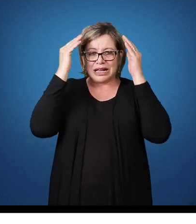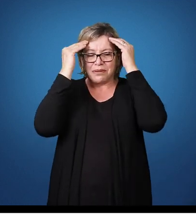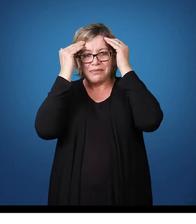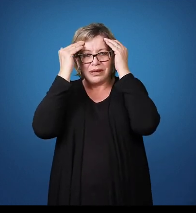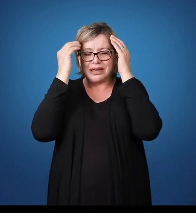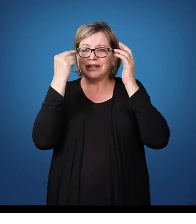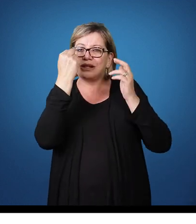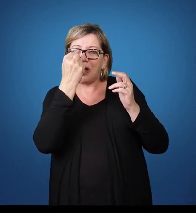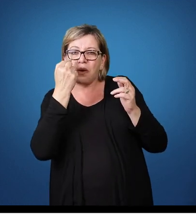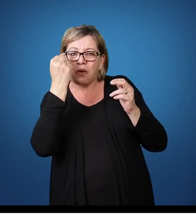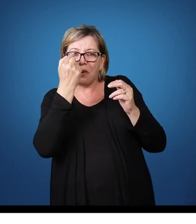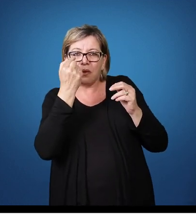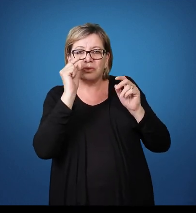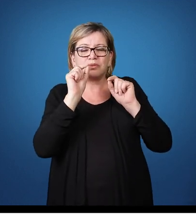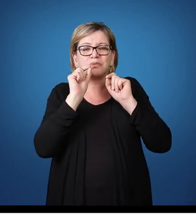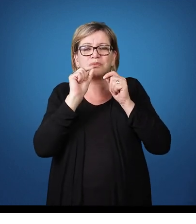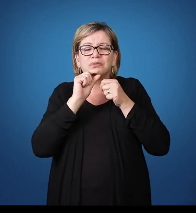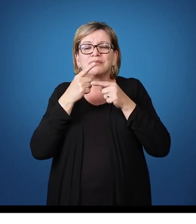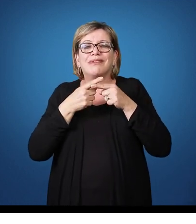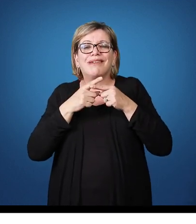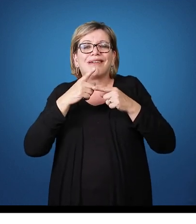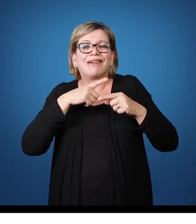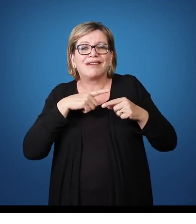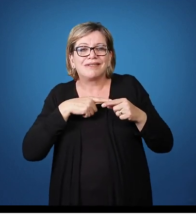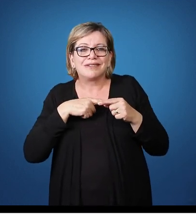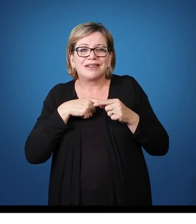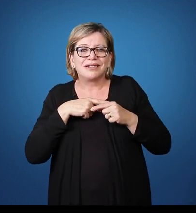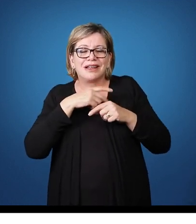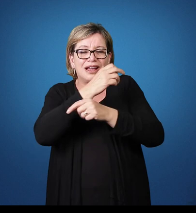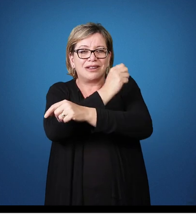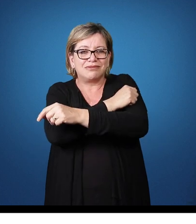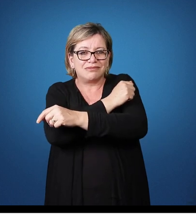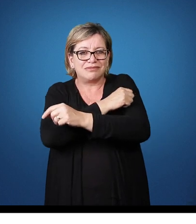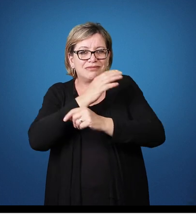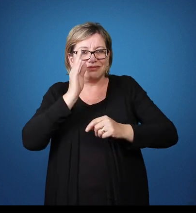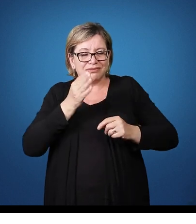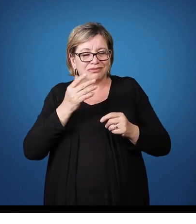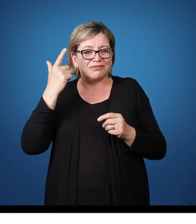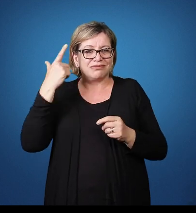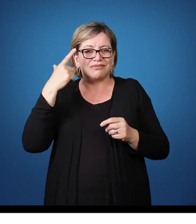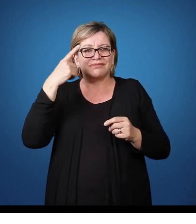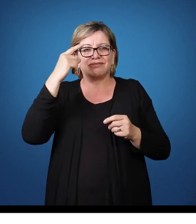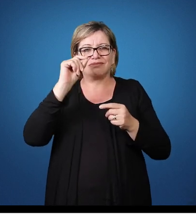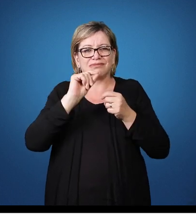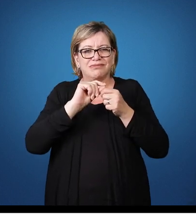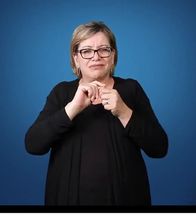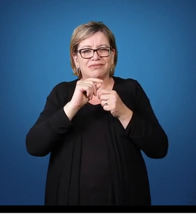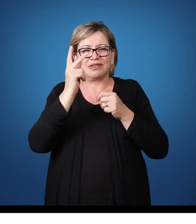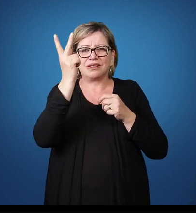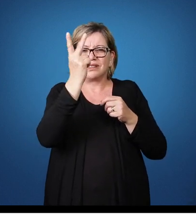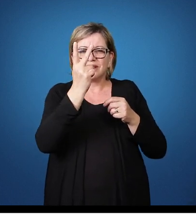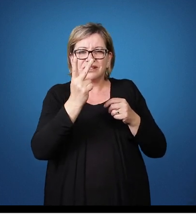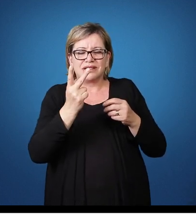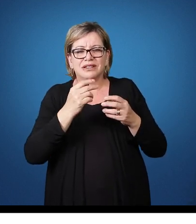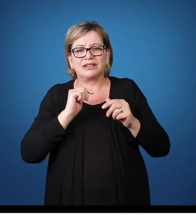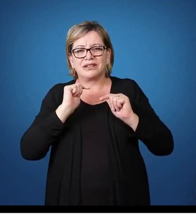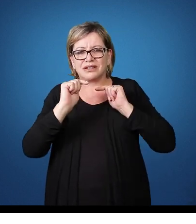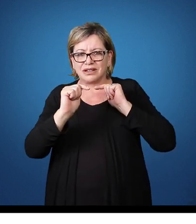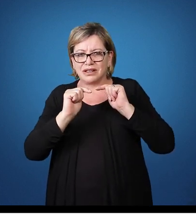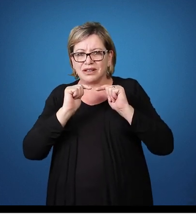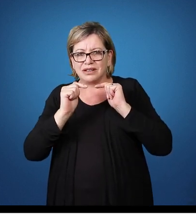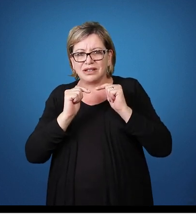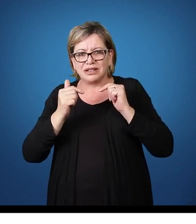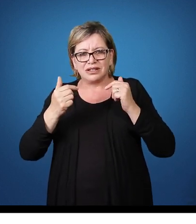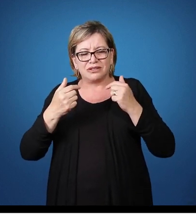Os olhos Então Ele já Conseguia Fazer Também Os desenhos Trabalhando